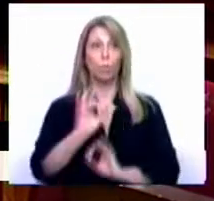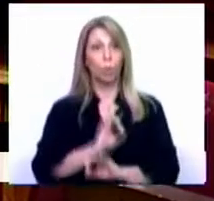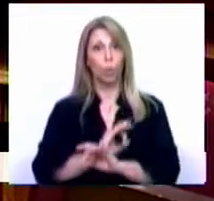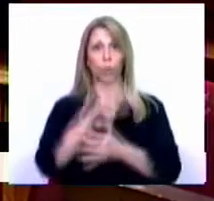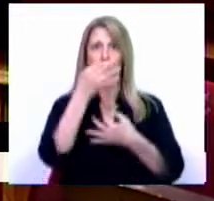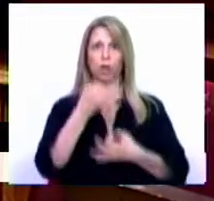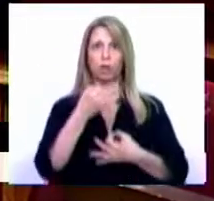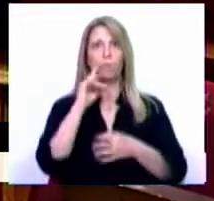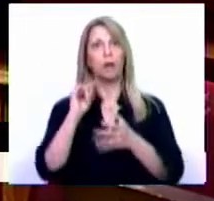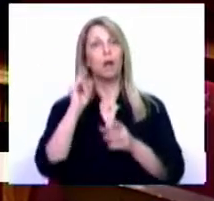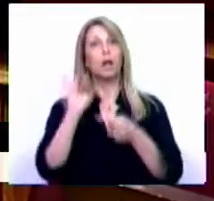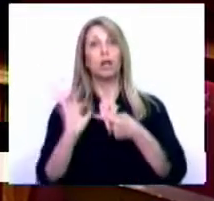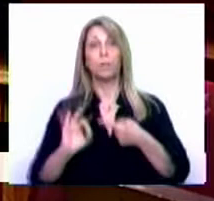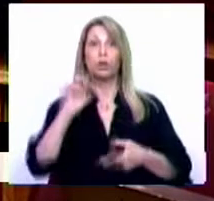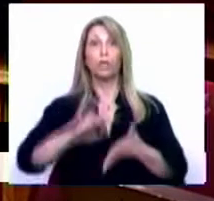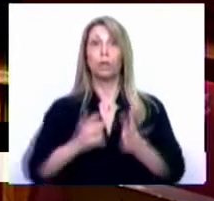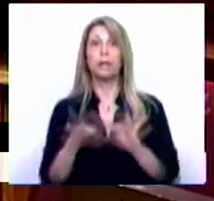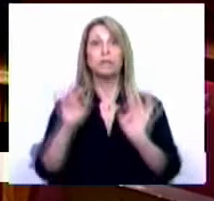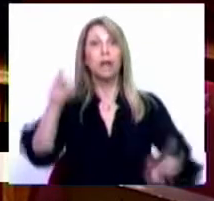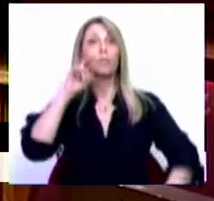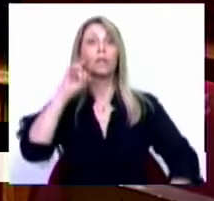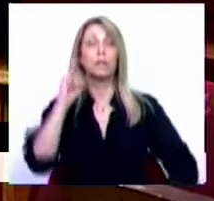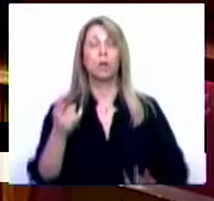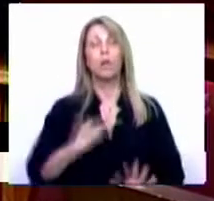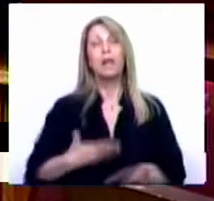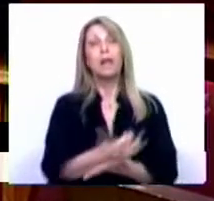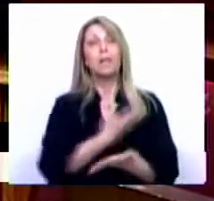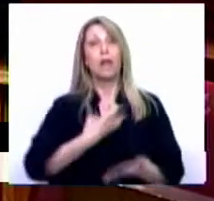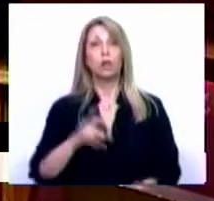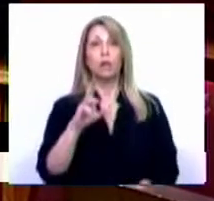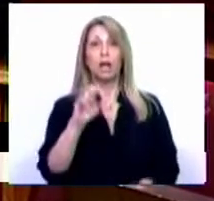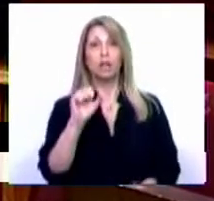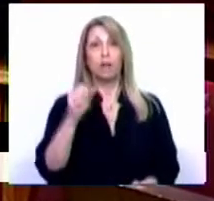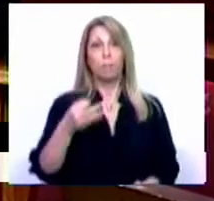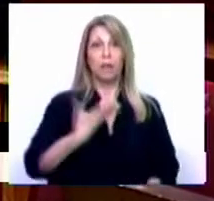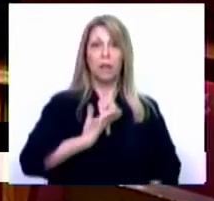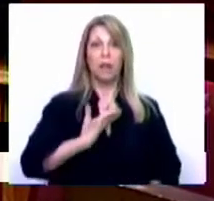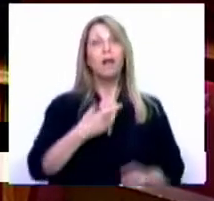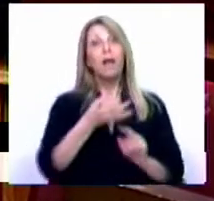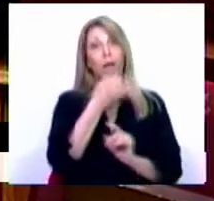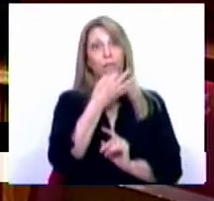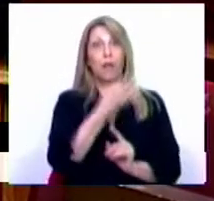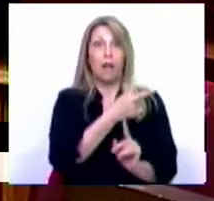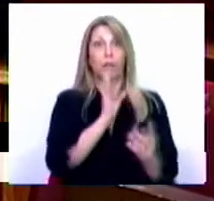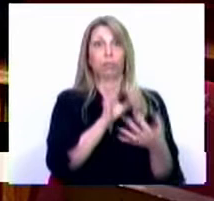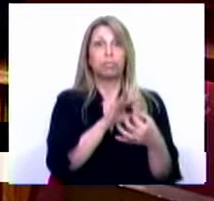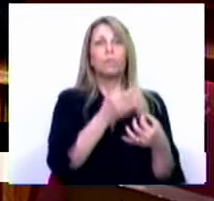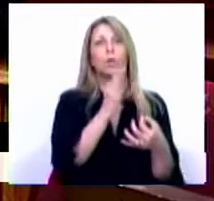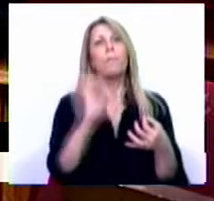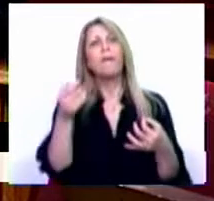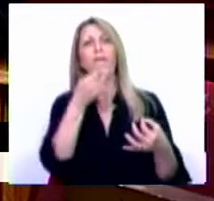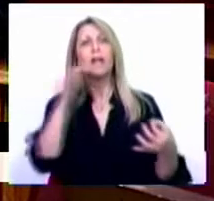aspectos fundamentais, como a proteção de dados, o RGPD, muito falado, mas também o menos falado, mas igualmente essencial,